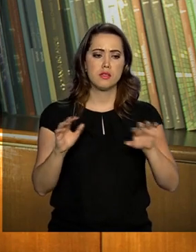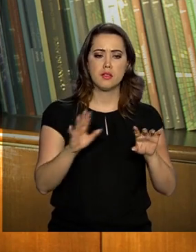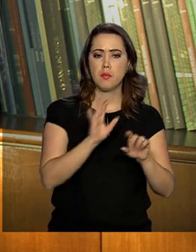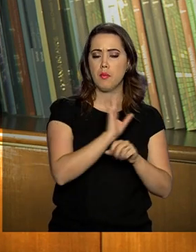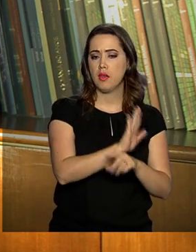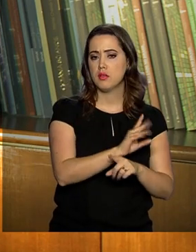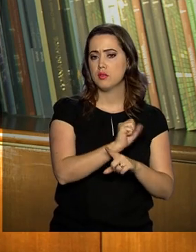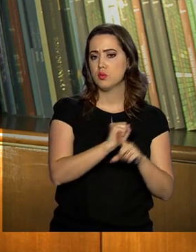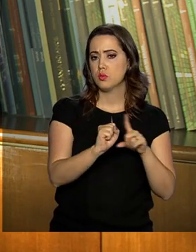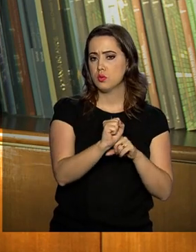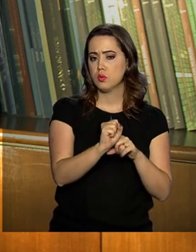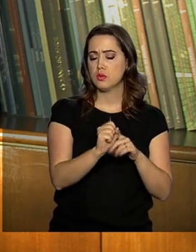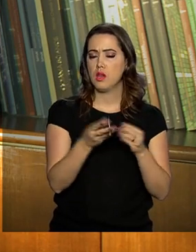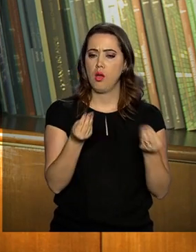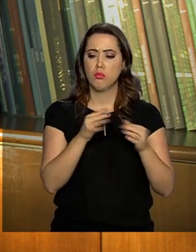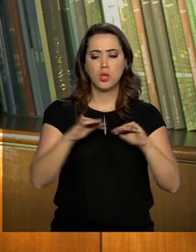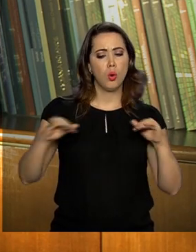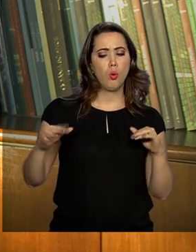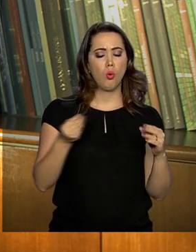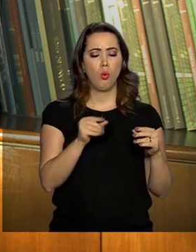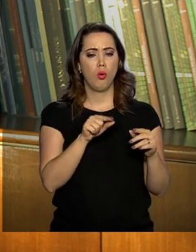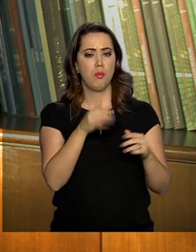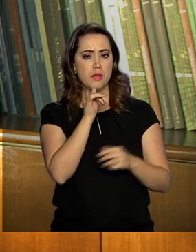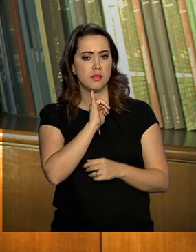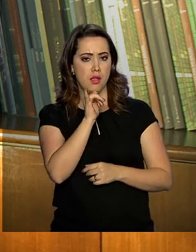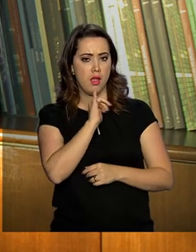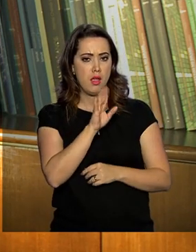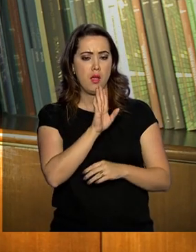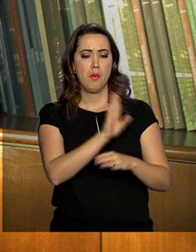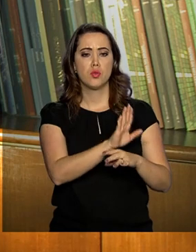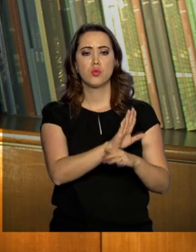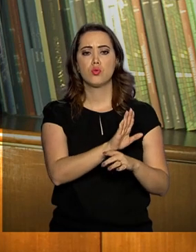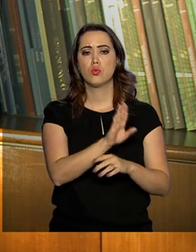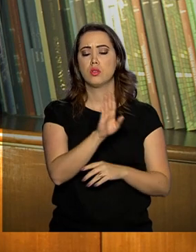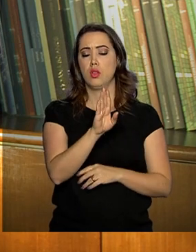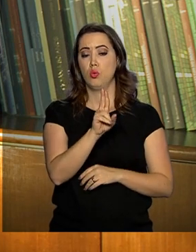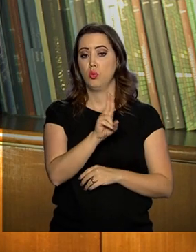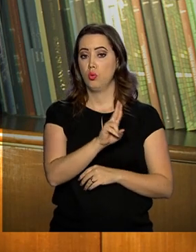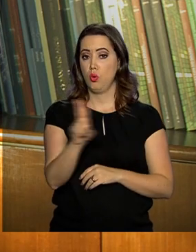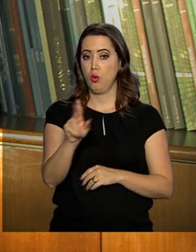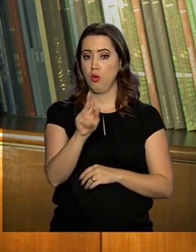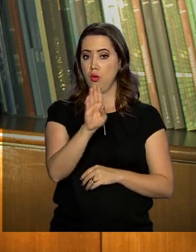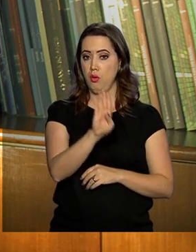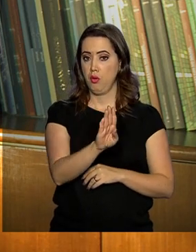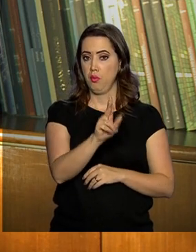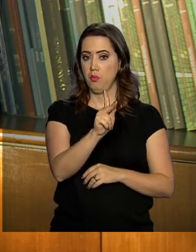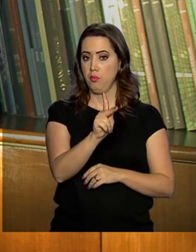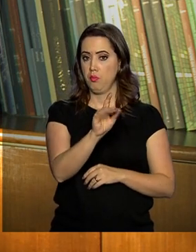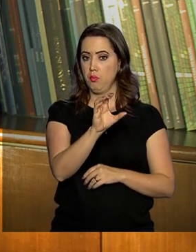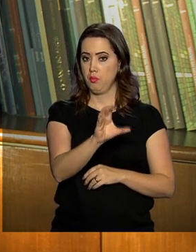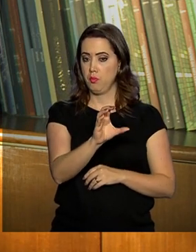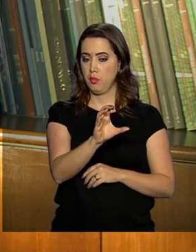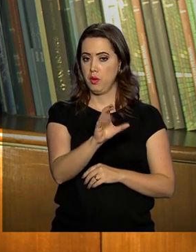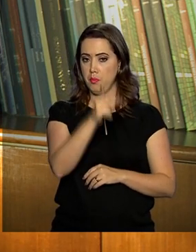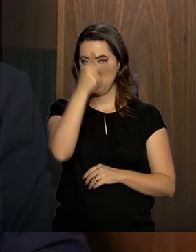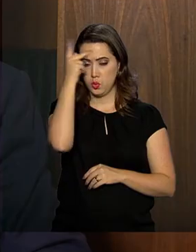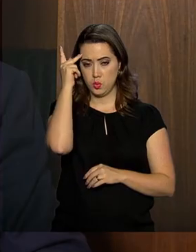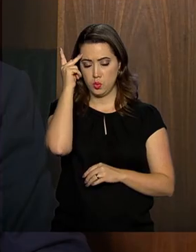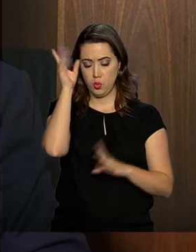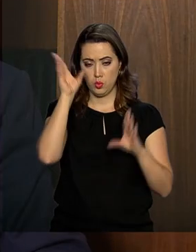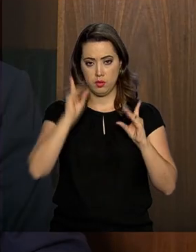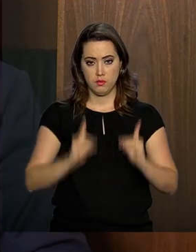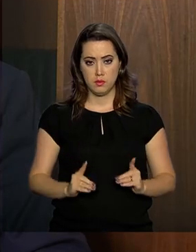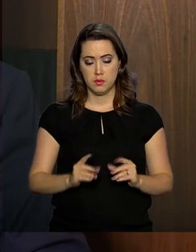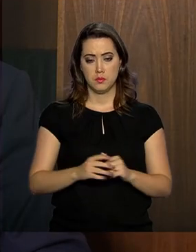benefícios assistenciais? Como ficará, por exemplo, o benefício de prestação continuada de assistência social à pessoa com deficiência?